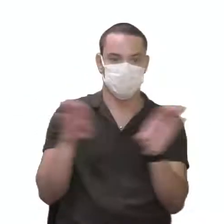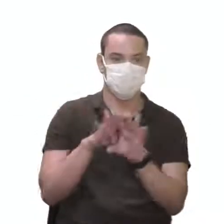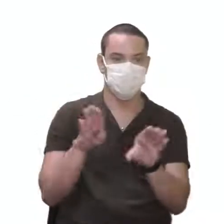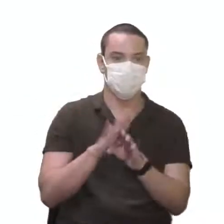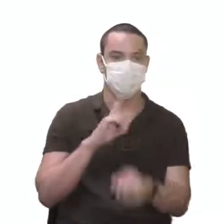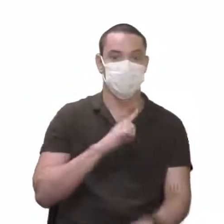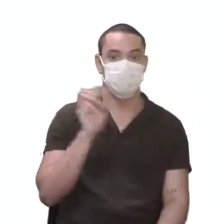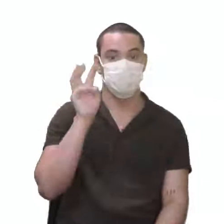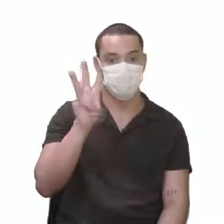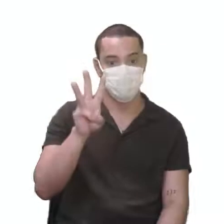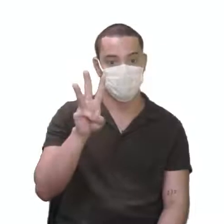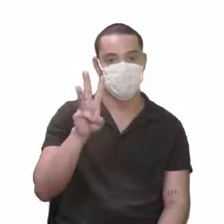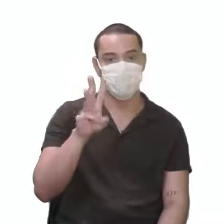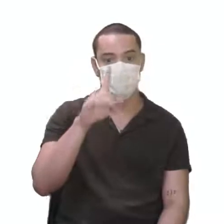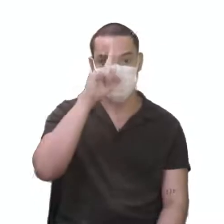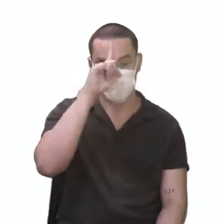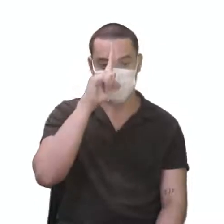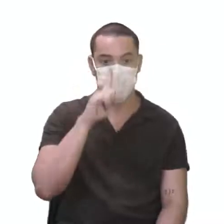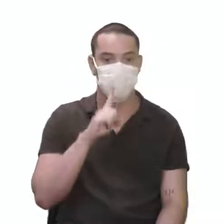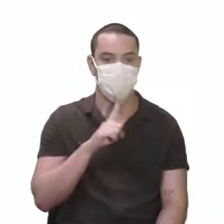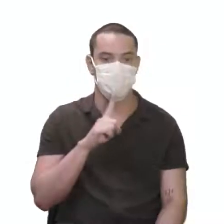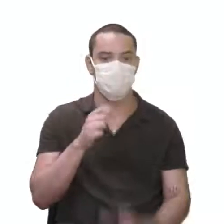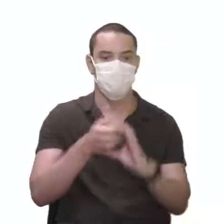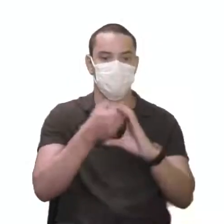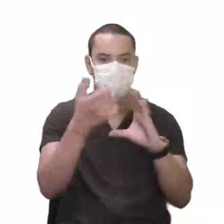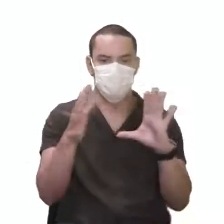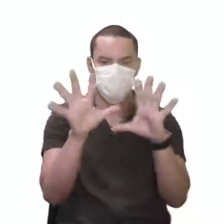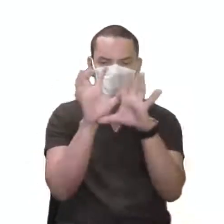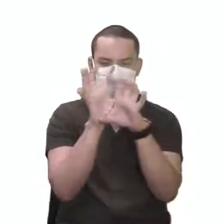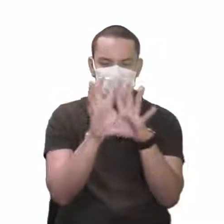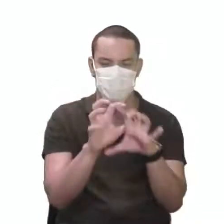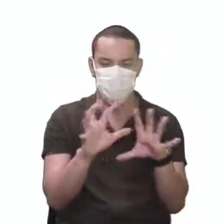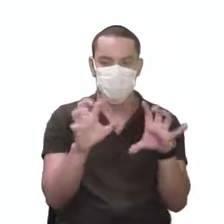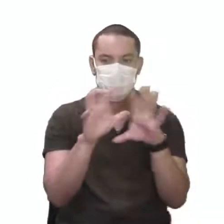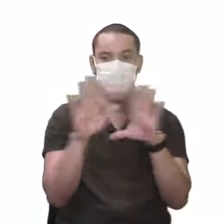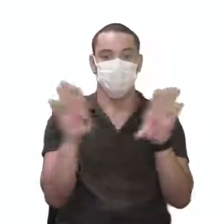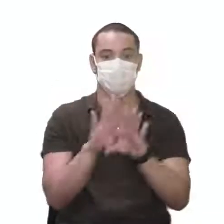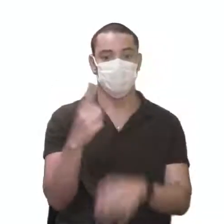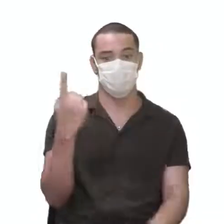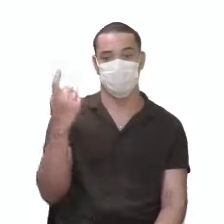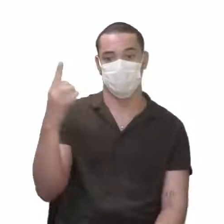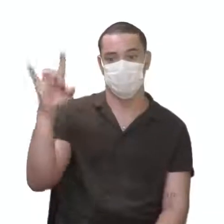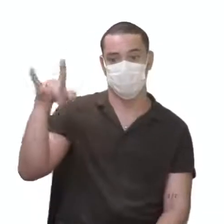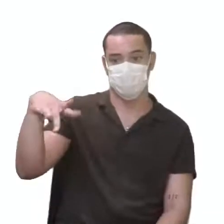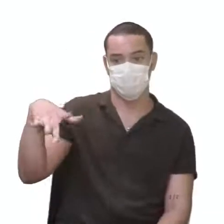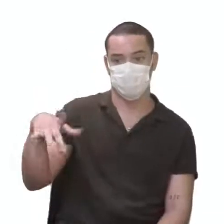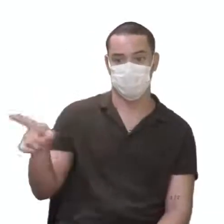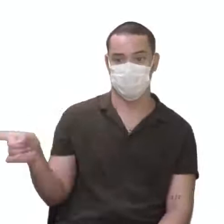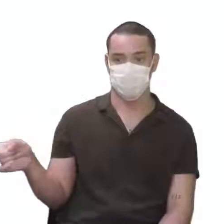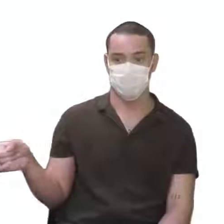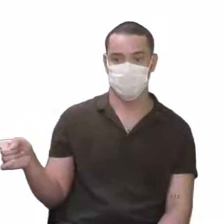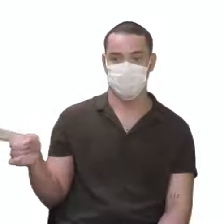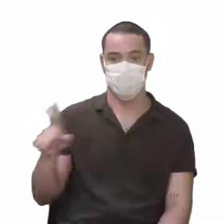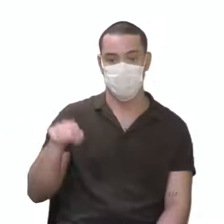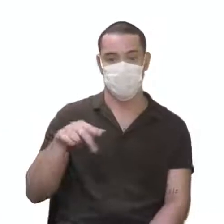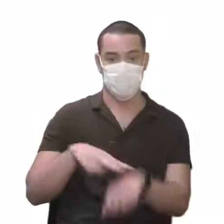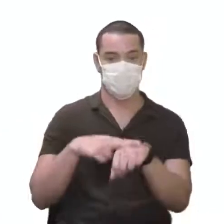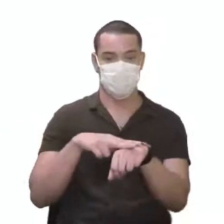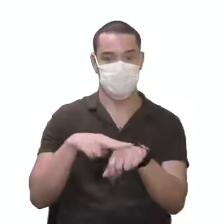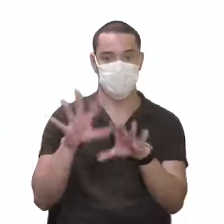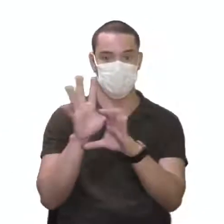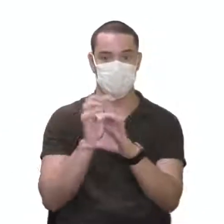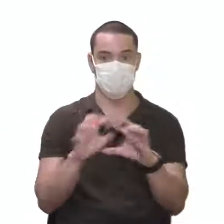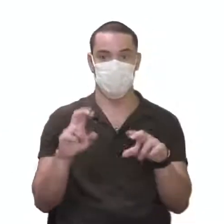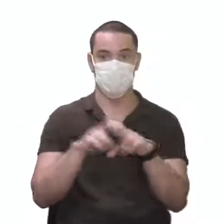amarelas com a característica rugosa e um somente verde rugoso. Então, ele